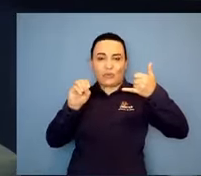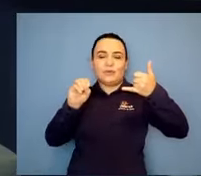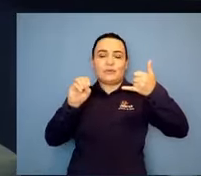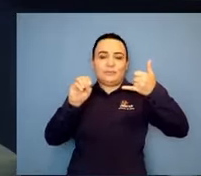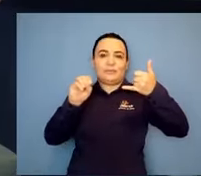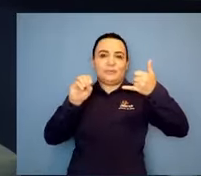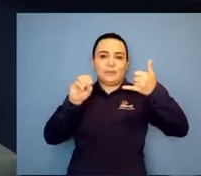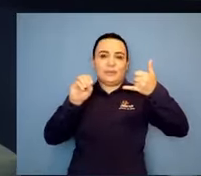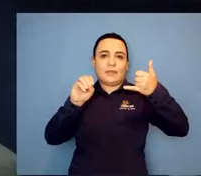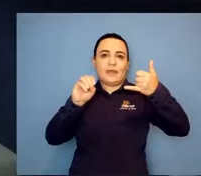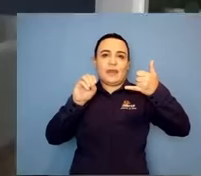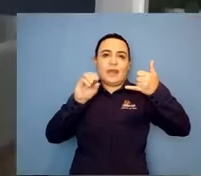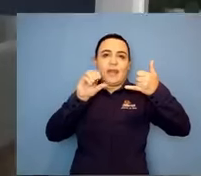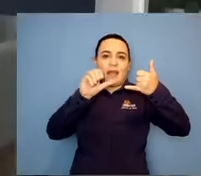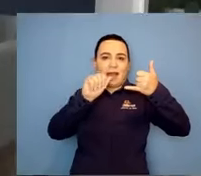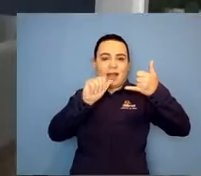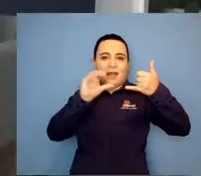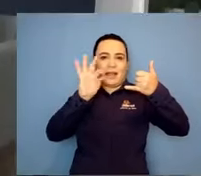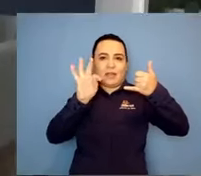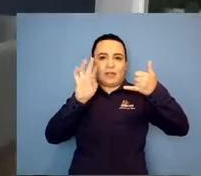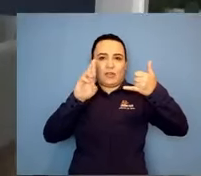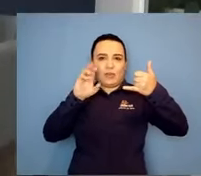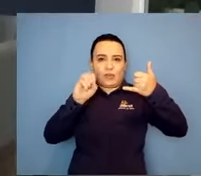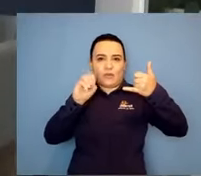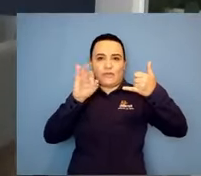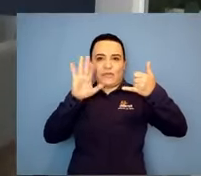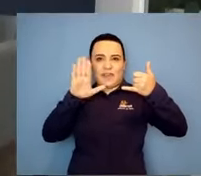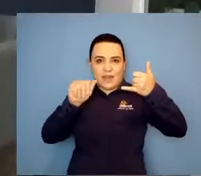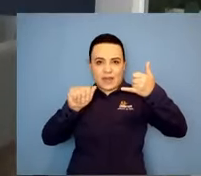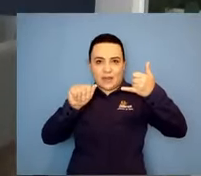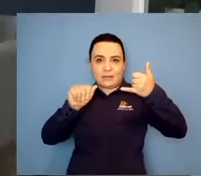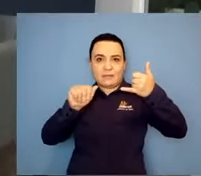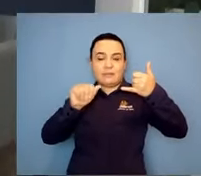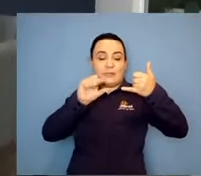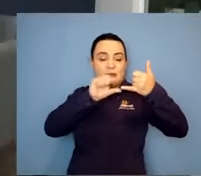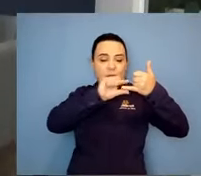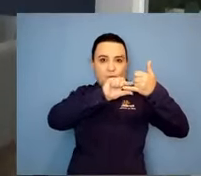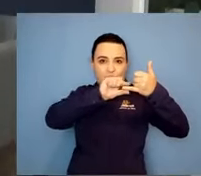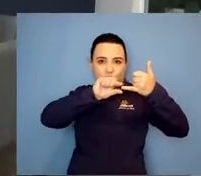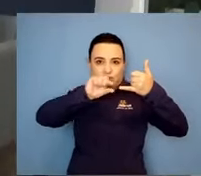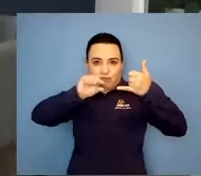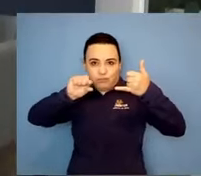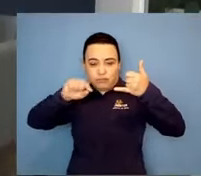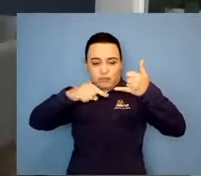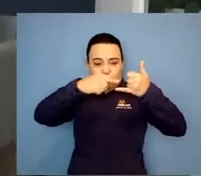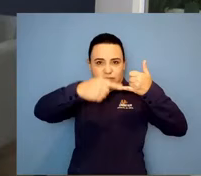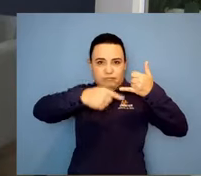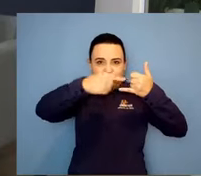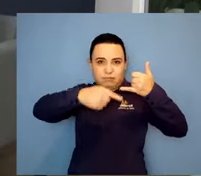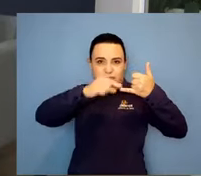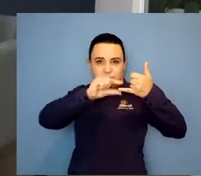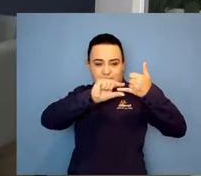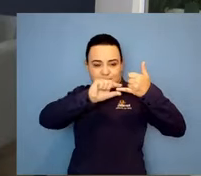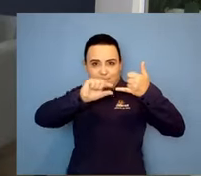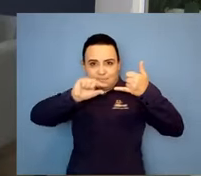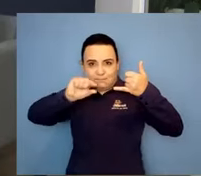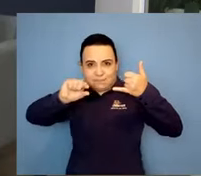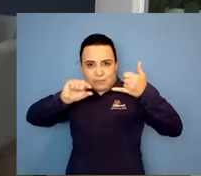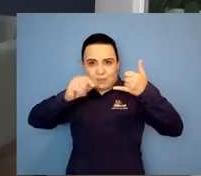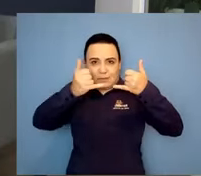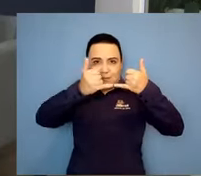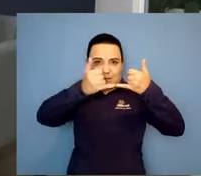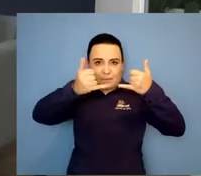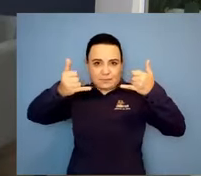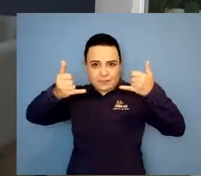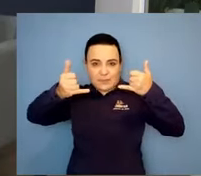eu não vou desistir, não, né? Vou continuar aí. Porque é aquilo que eu falei, né? Precisa do diagnóstico para ter acesso ao tratamento.